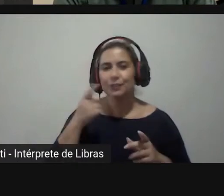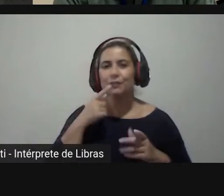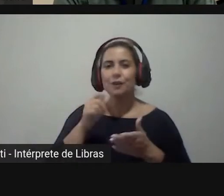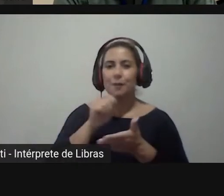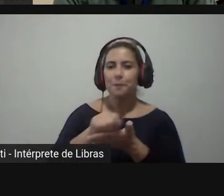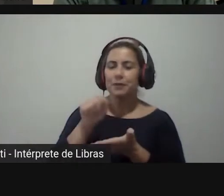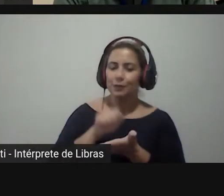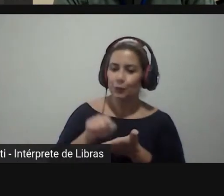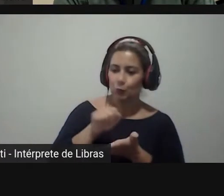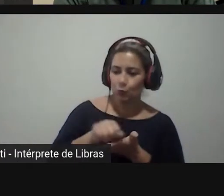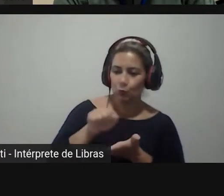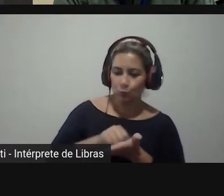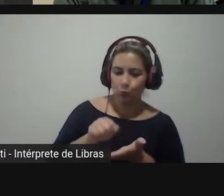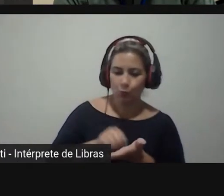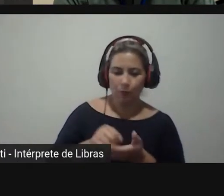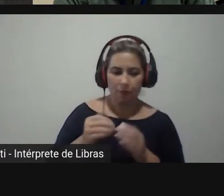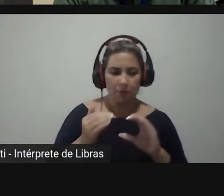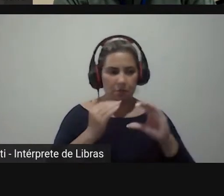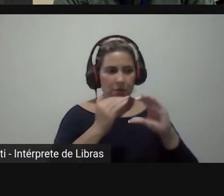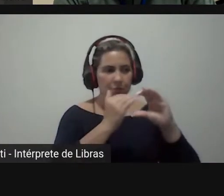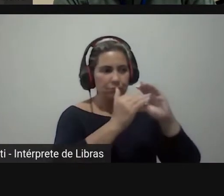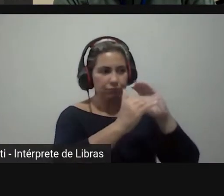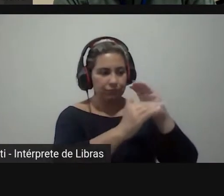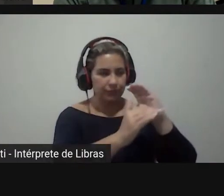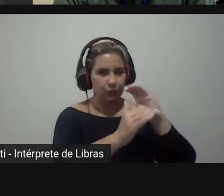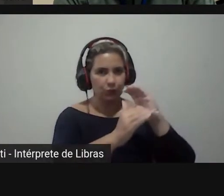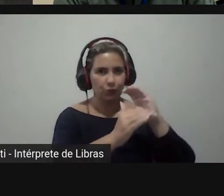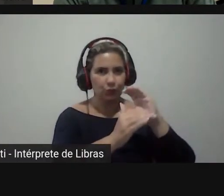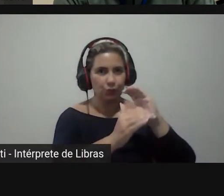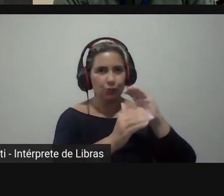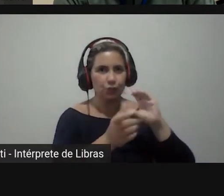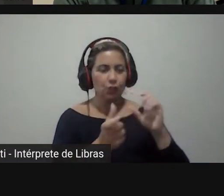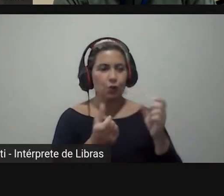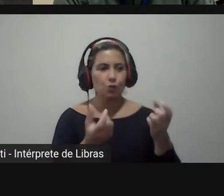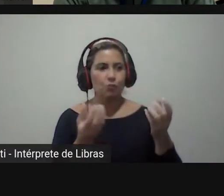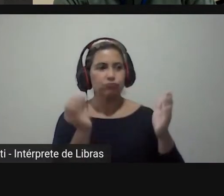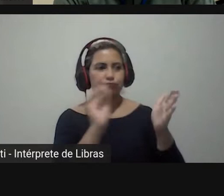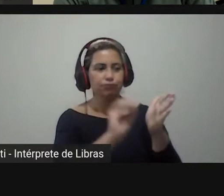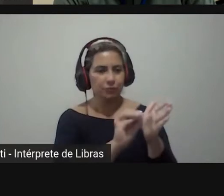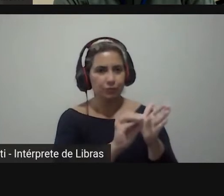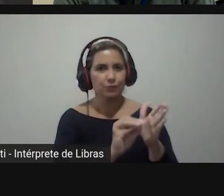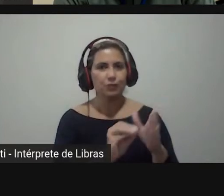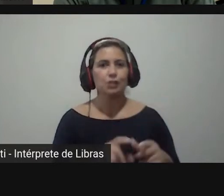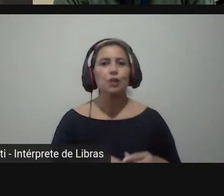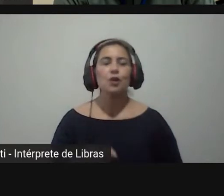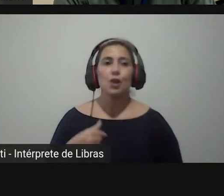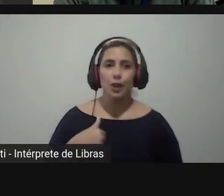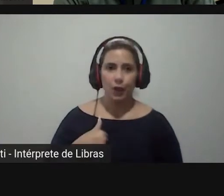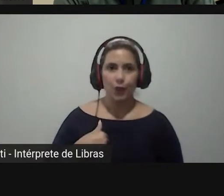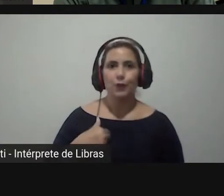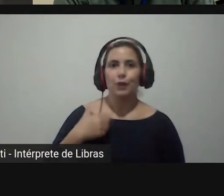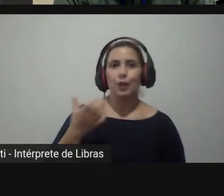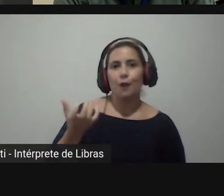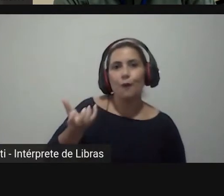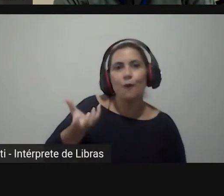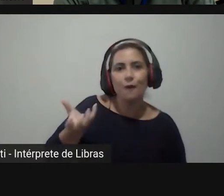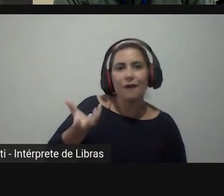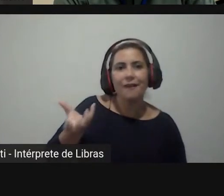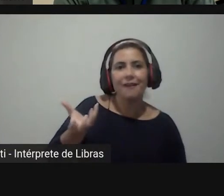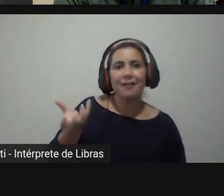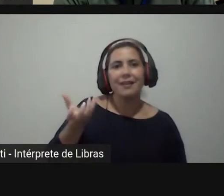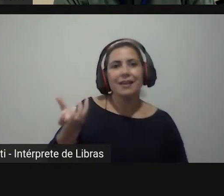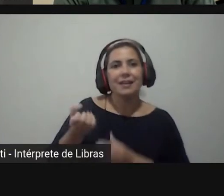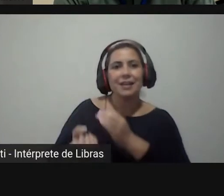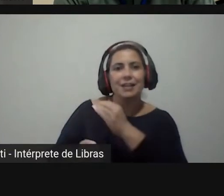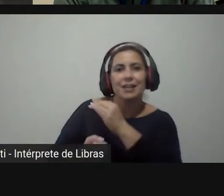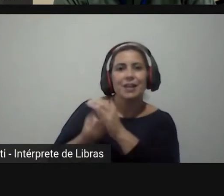formulário encaminha lá num campo aberto lá dizendo olha eu quero que se crie